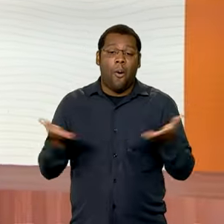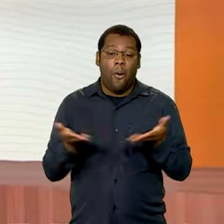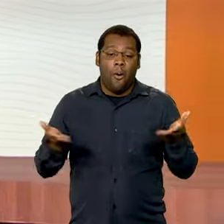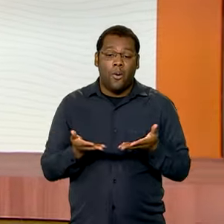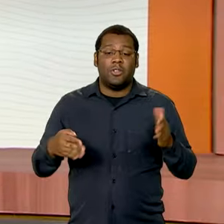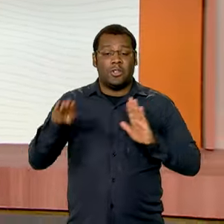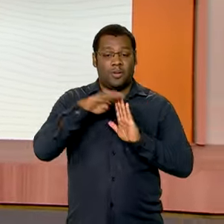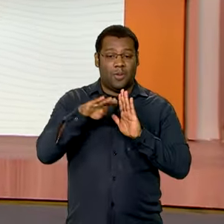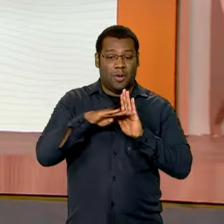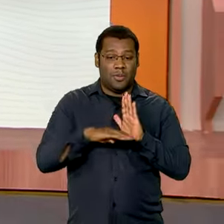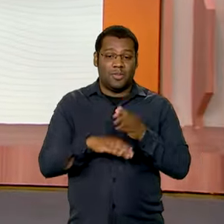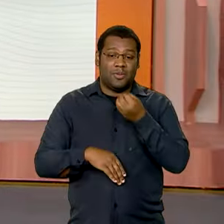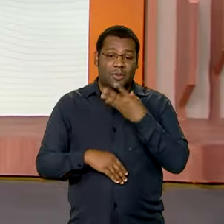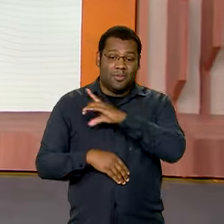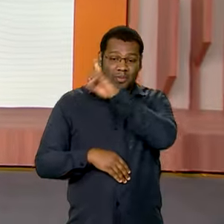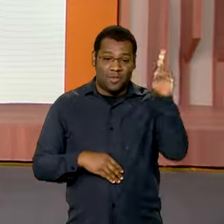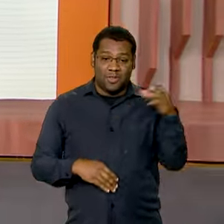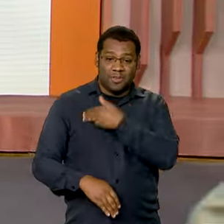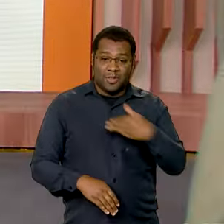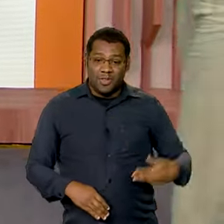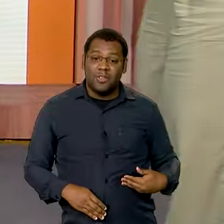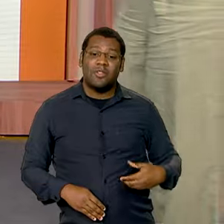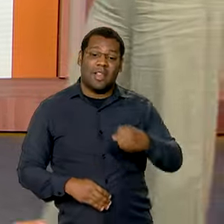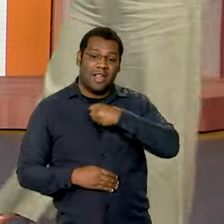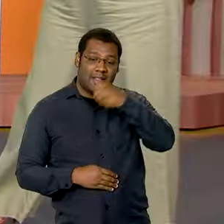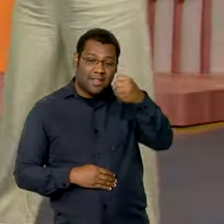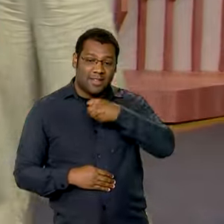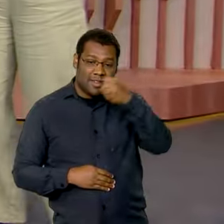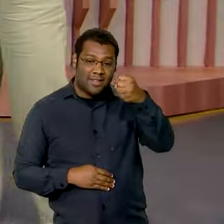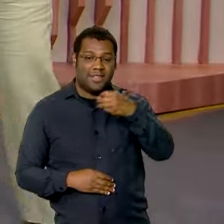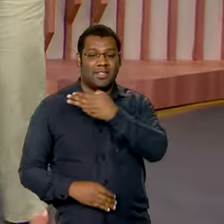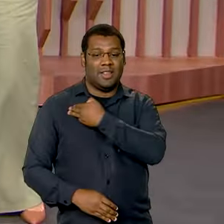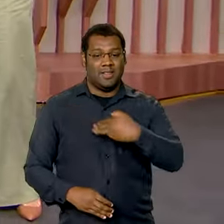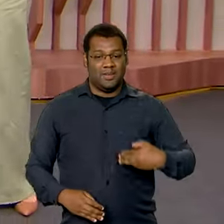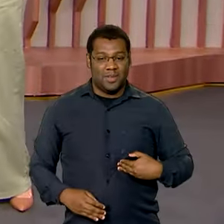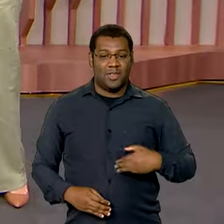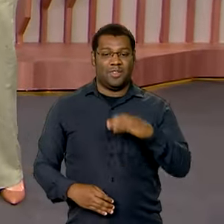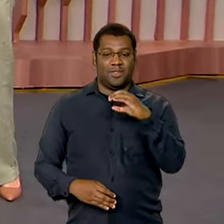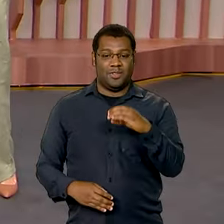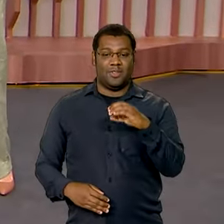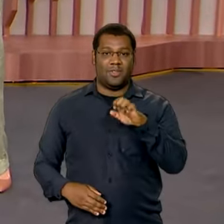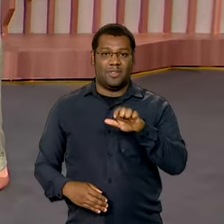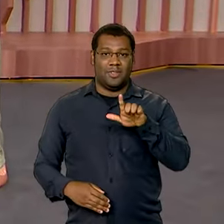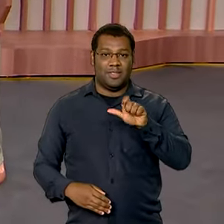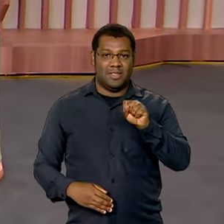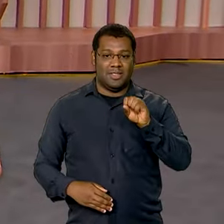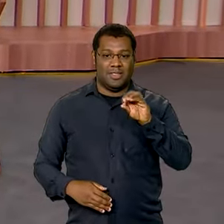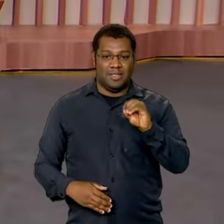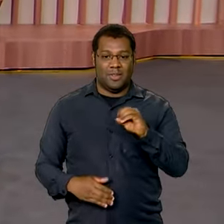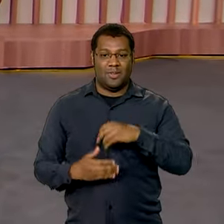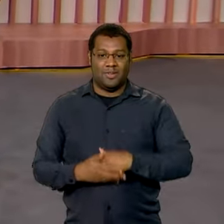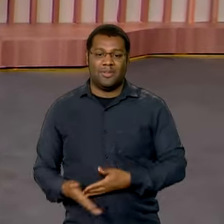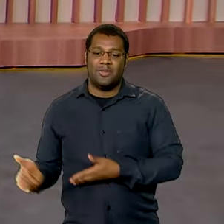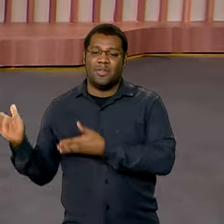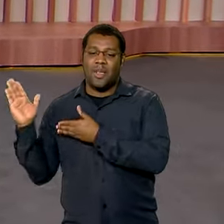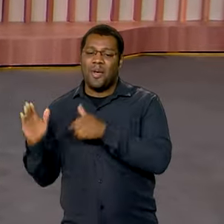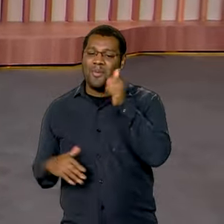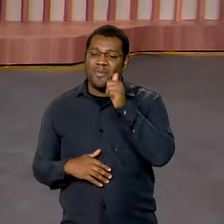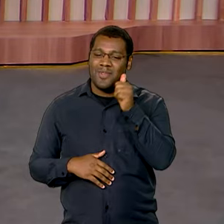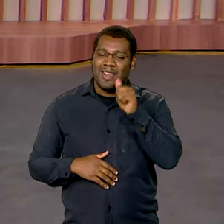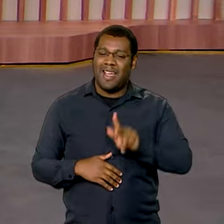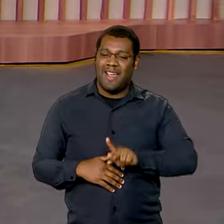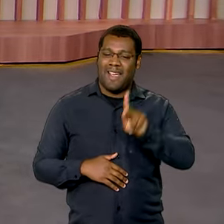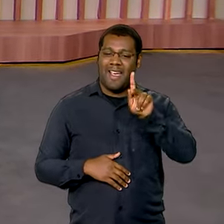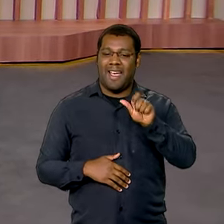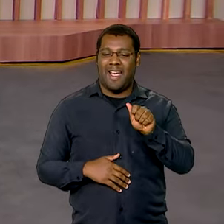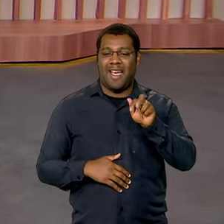de hoje do programa Bom Dia, Ministro. E a Karine Mello, nossa apresentadora, que comanda o programa toda semana, está aqui comigo para